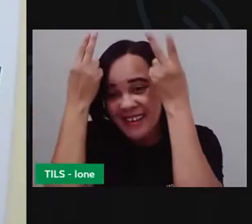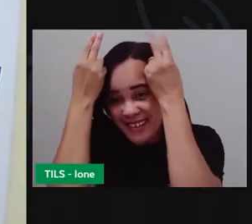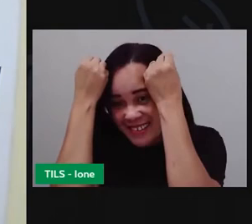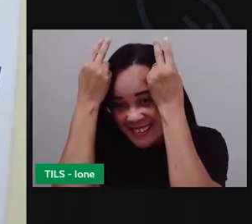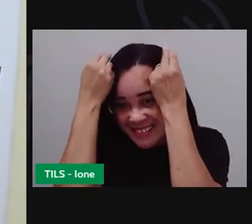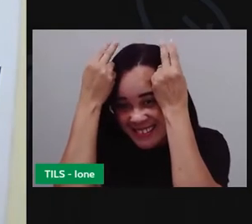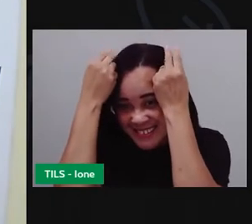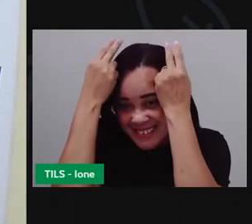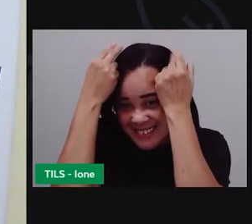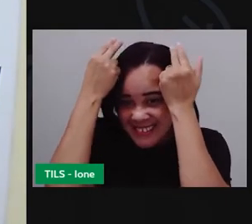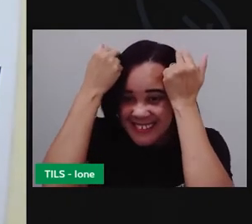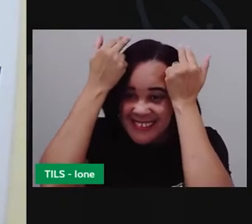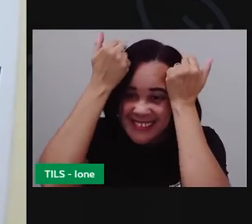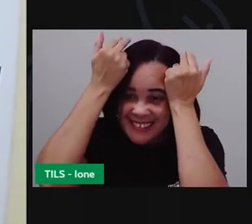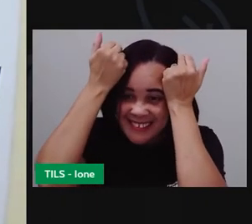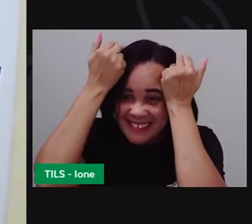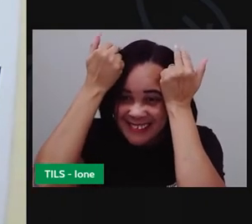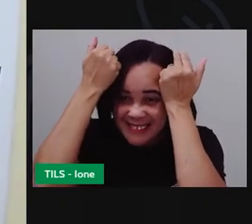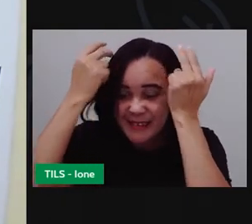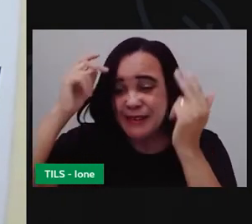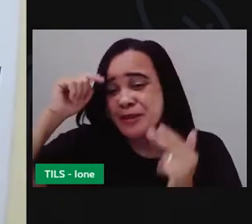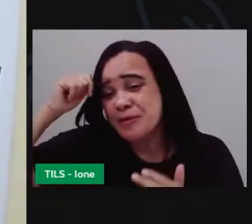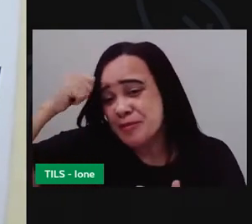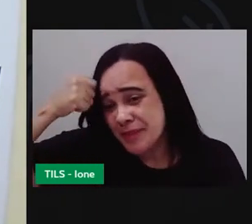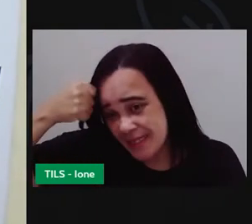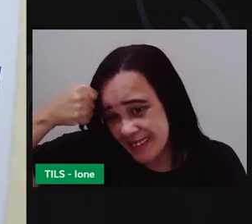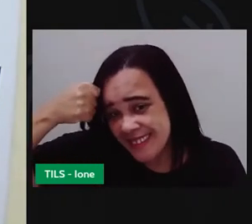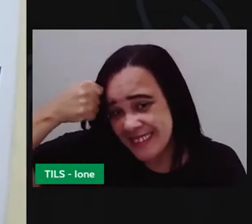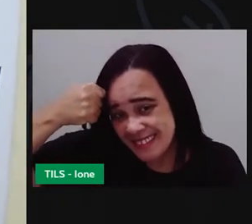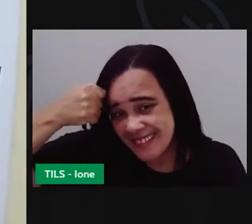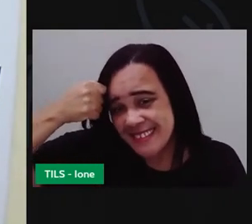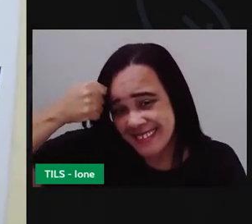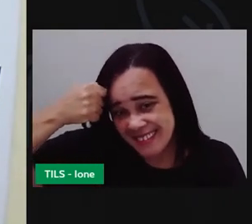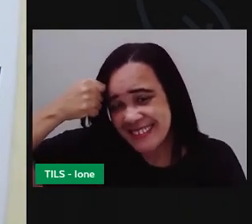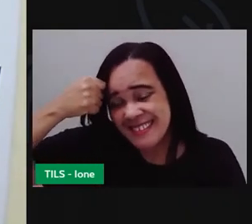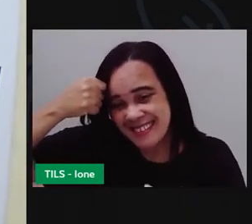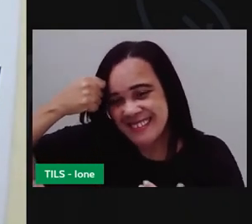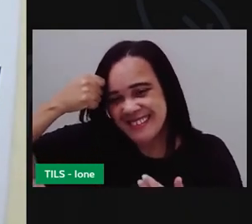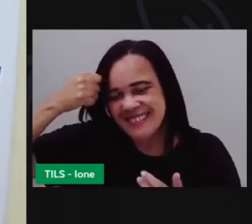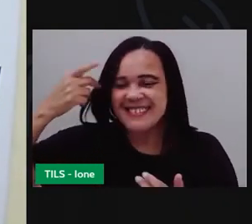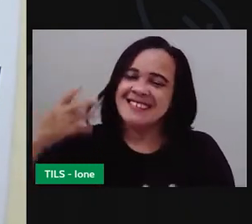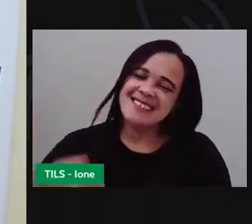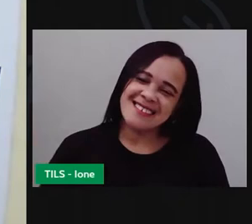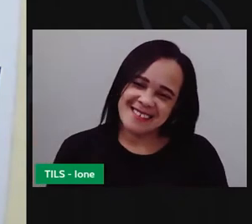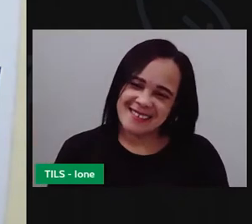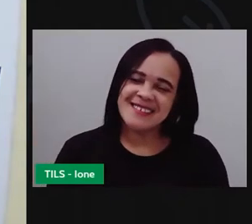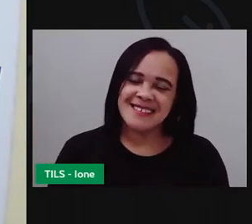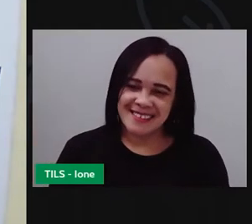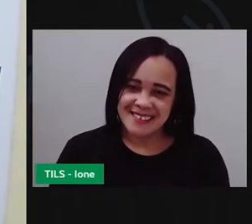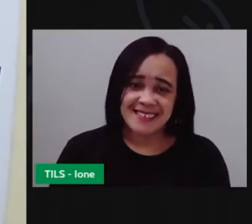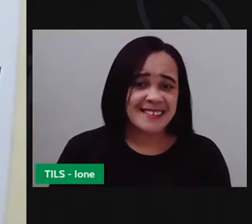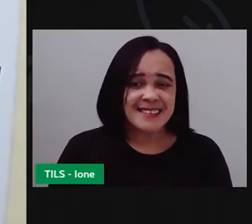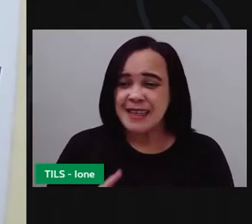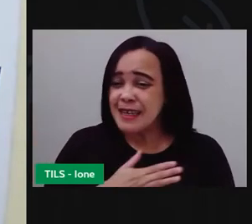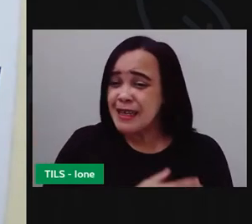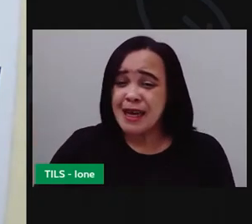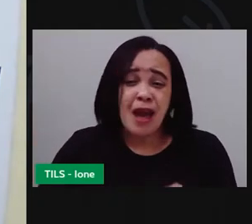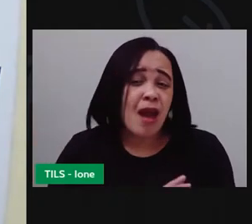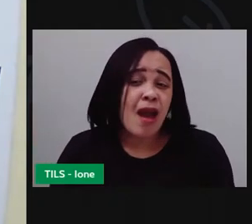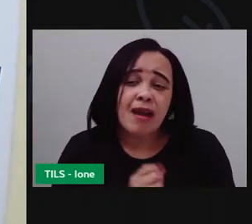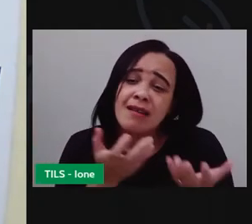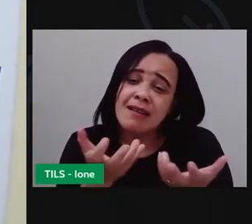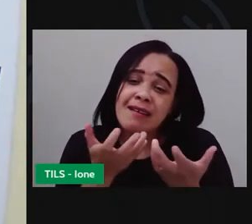Finalmente, nasceu aí. A coelhinha preta que ele tanto